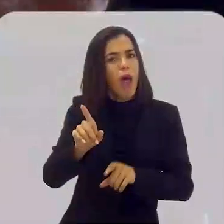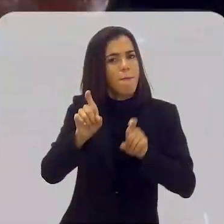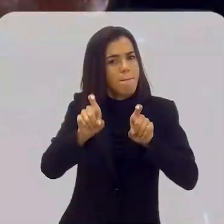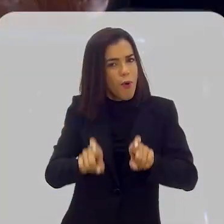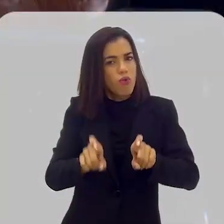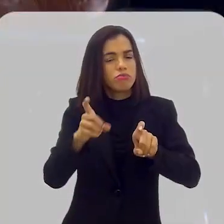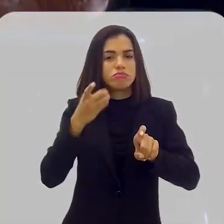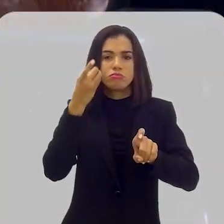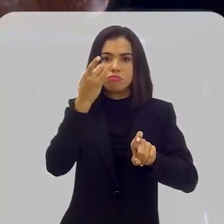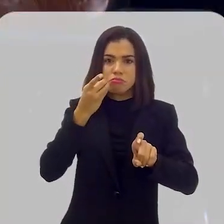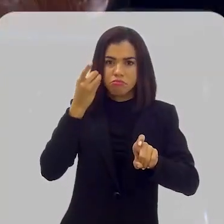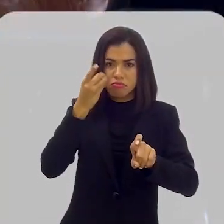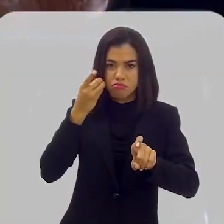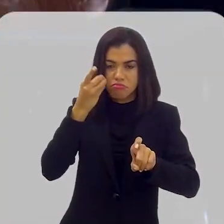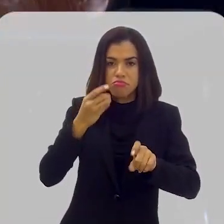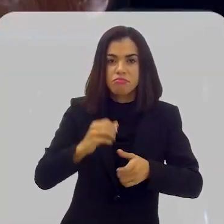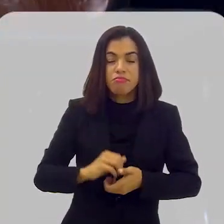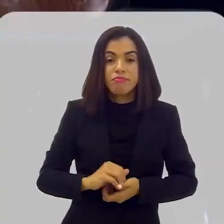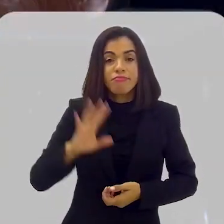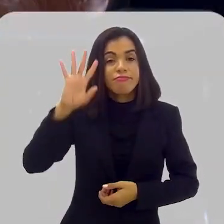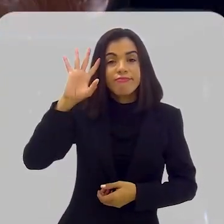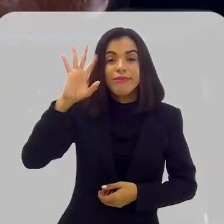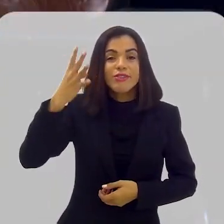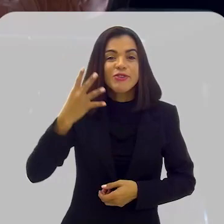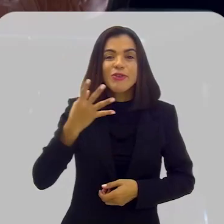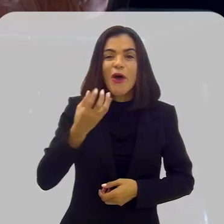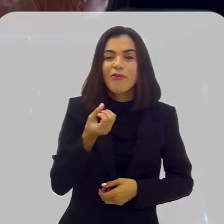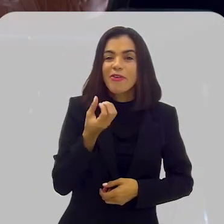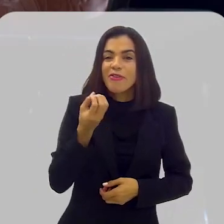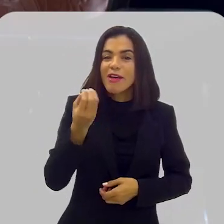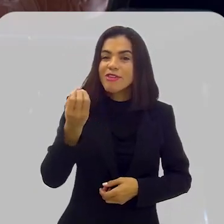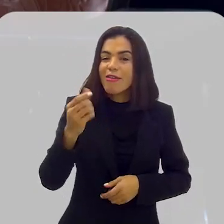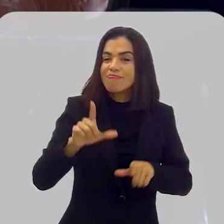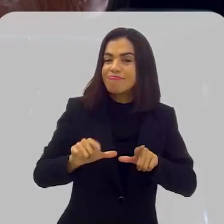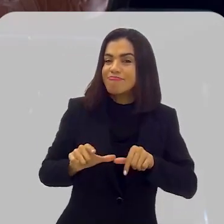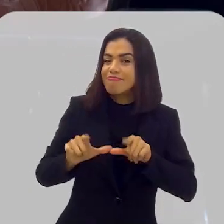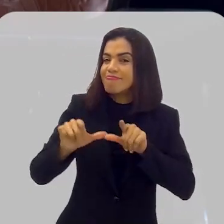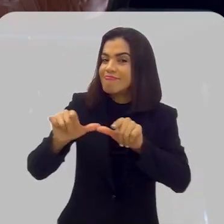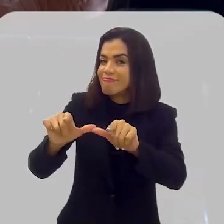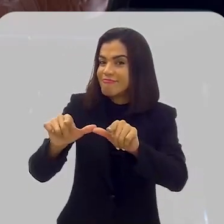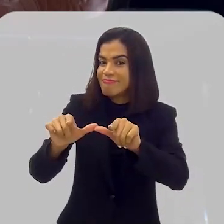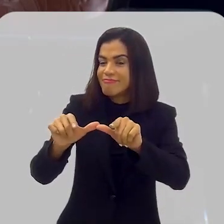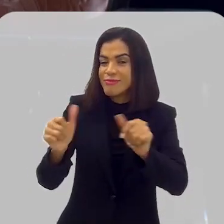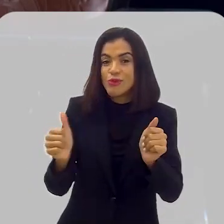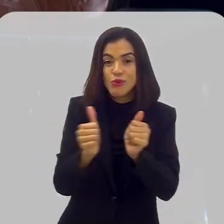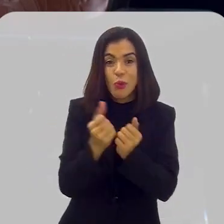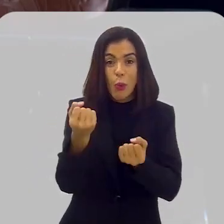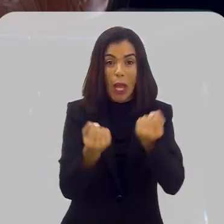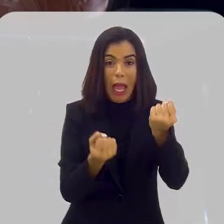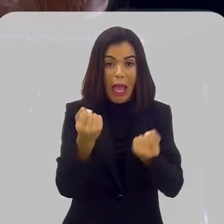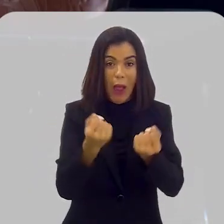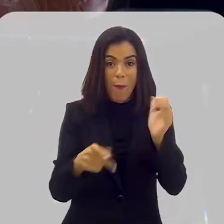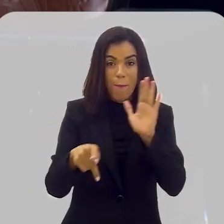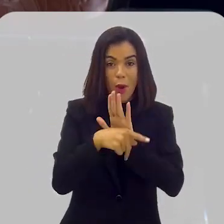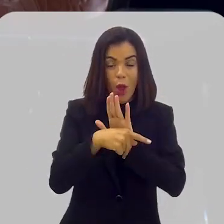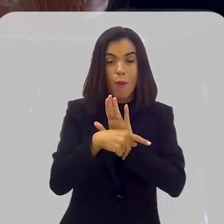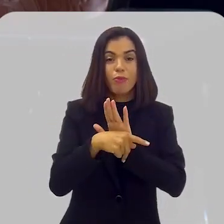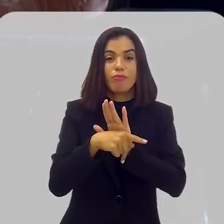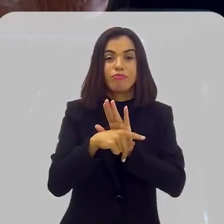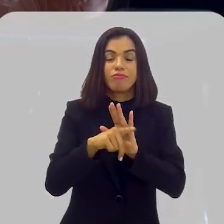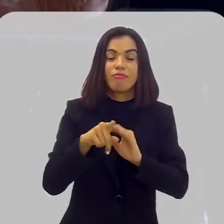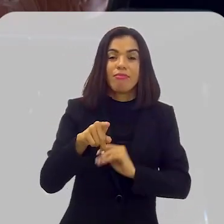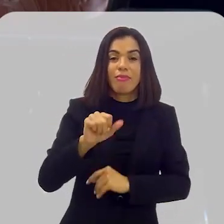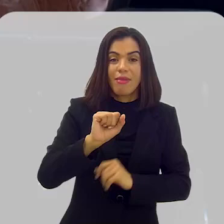deputado Altamirando Requião resolve viajar para a Bahia com um dos carros da casa. A Câmara dos